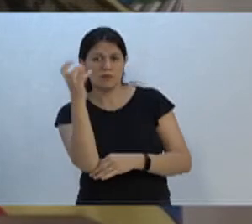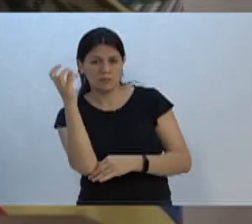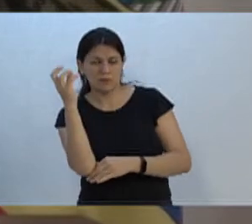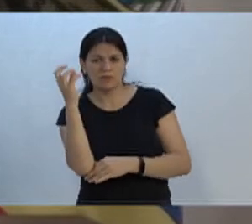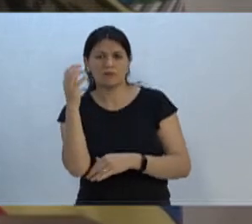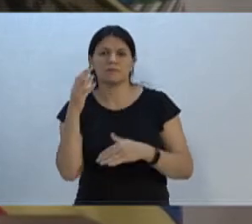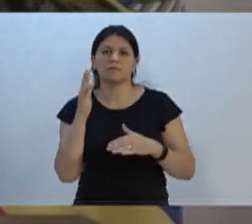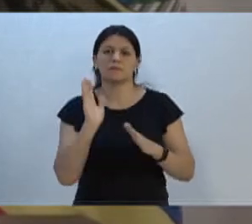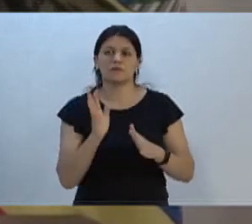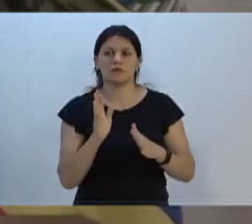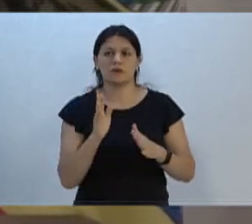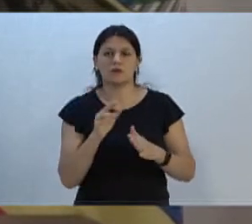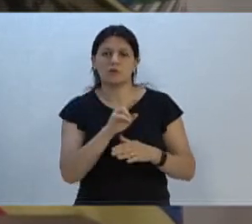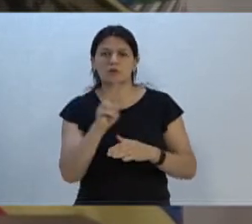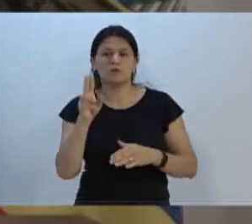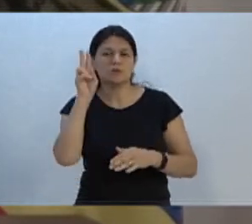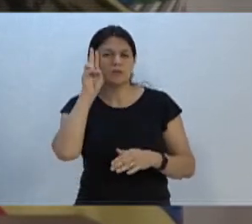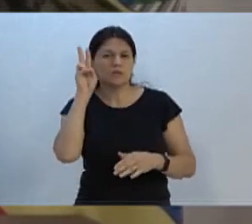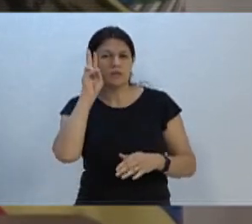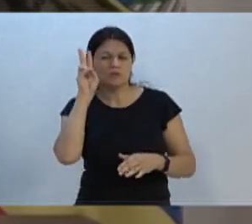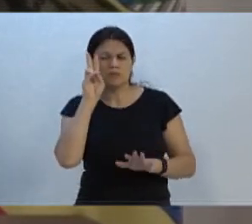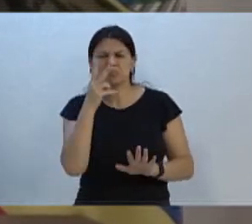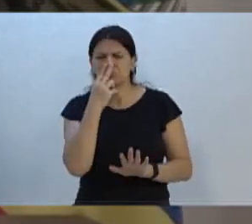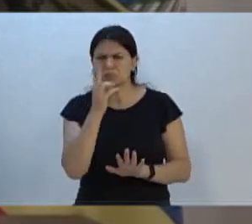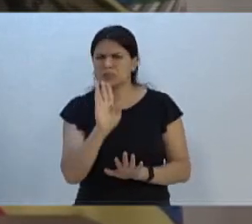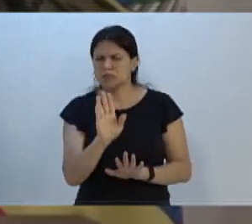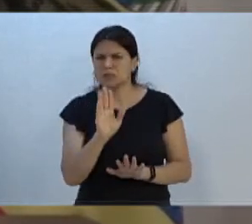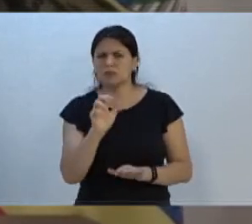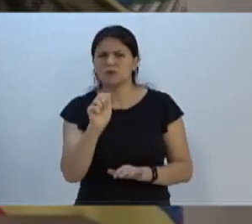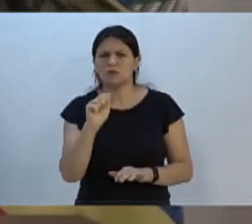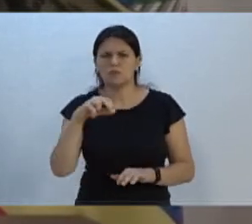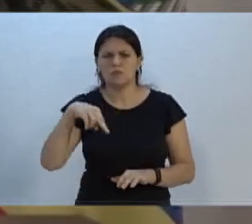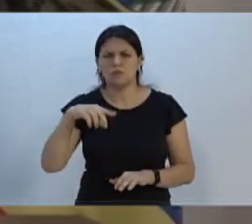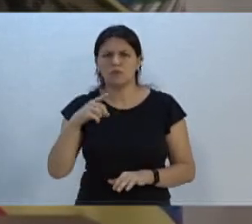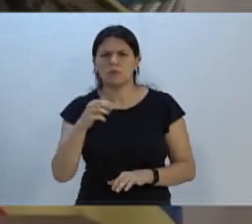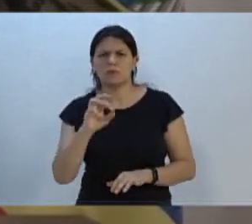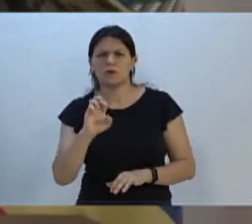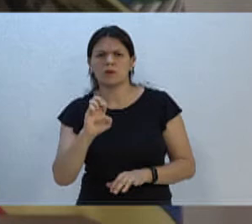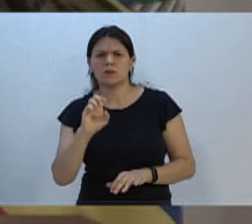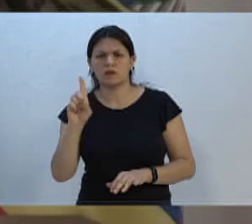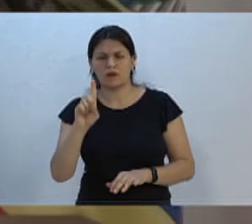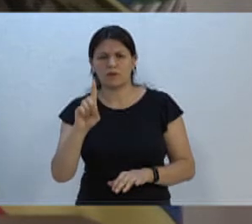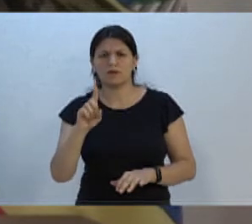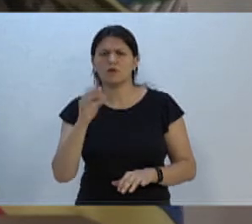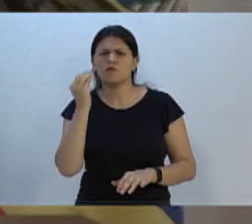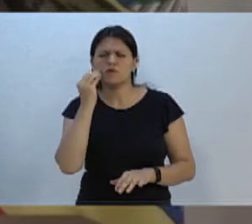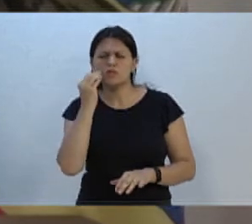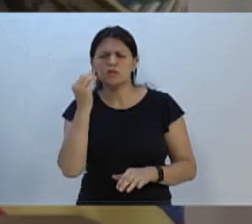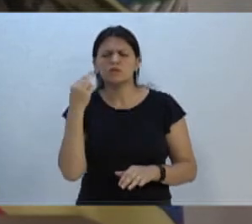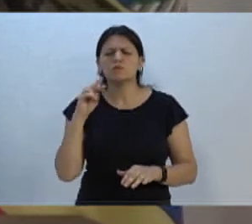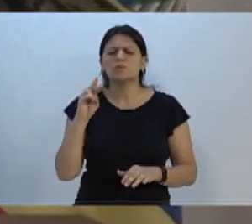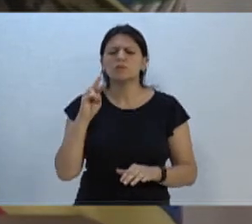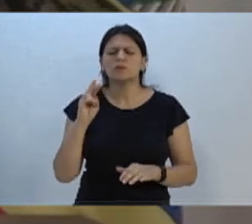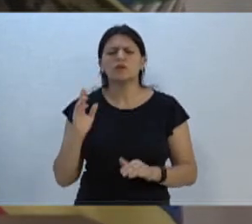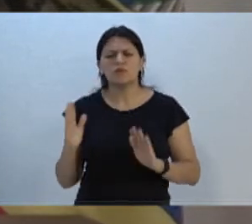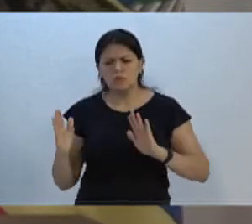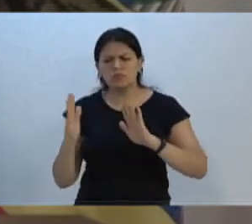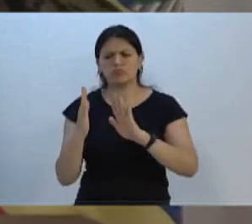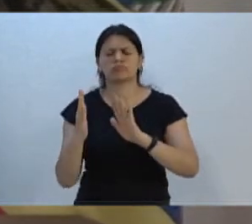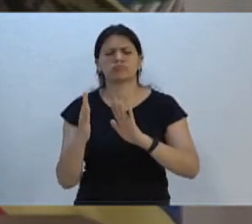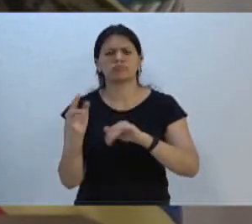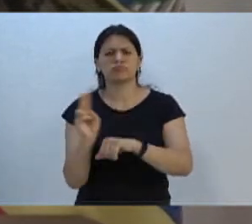que foi nomeado agora na segunda-feira, me parece, com o André e vou tentar verificar essa situação e vou pessoalmente e logo verificar